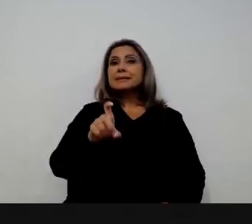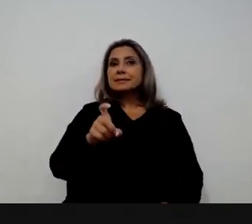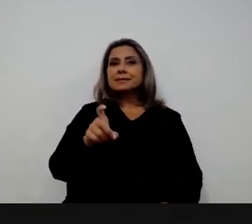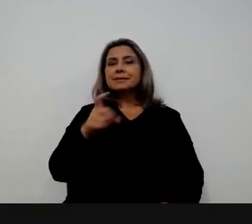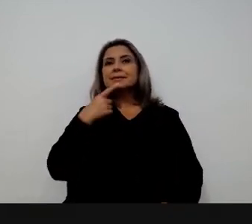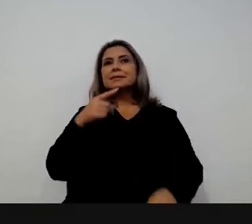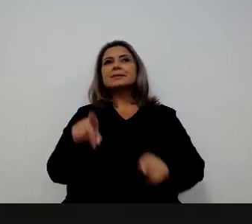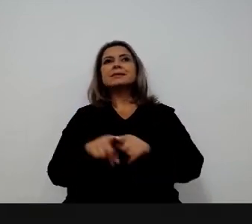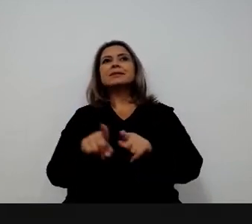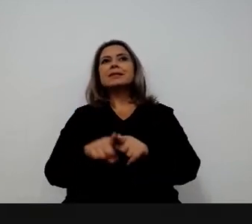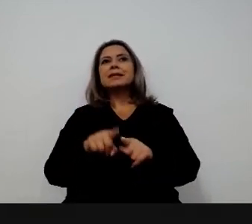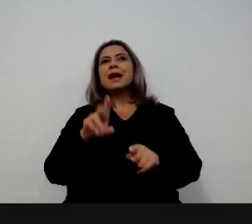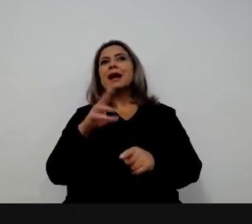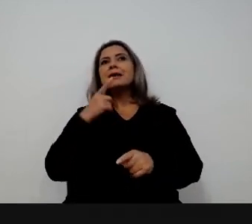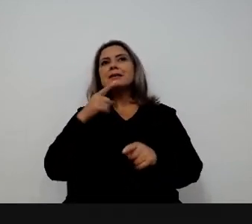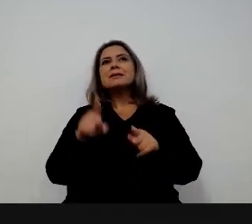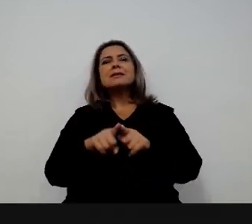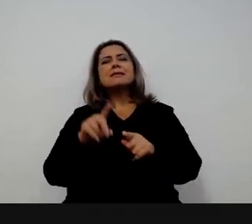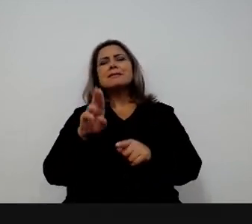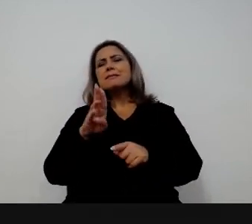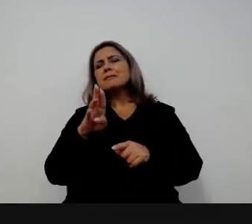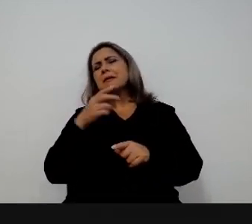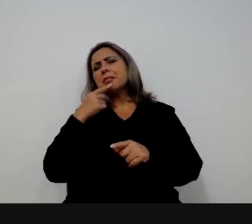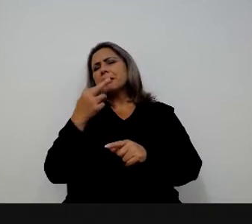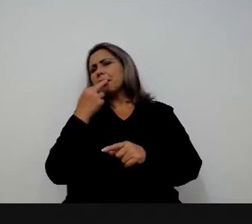de Business Analyst, de BI,